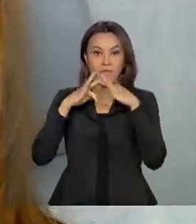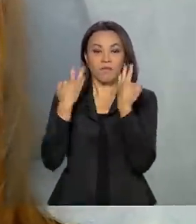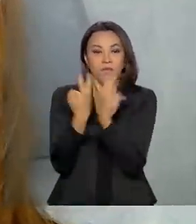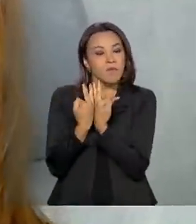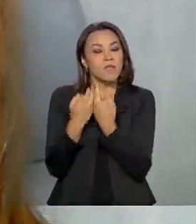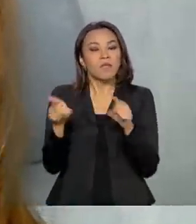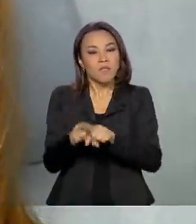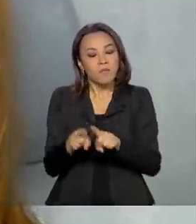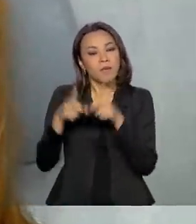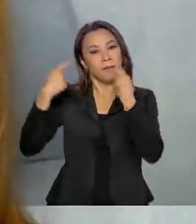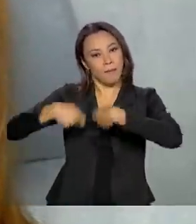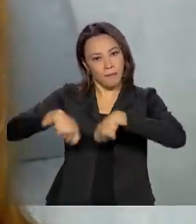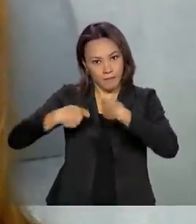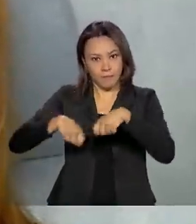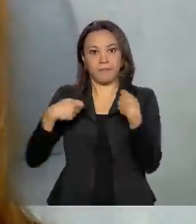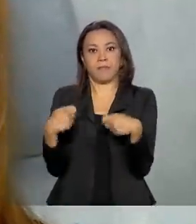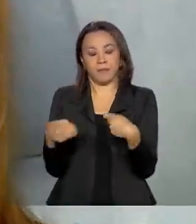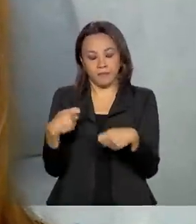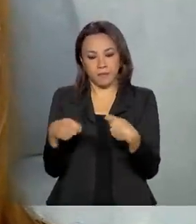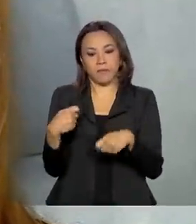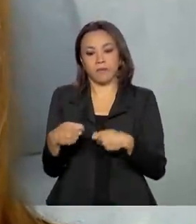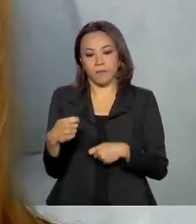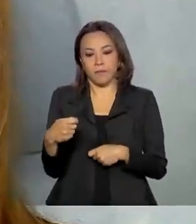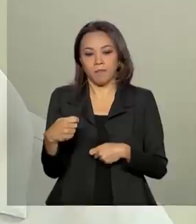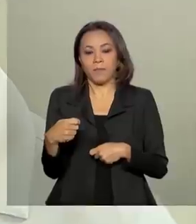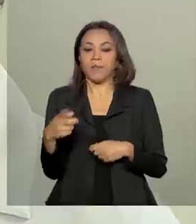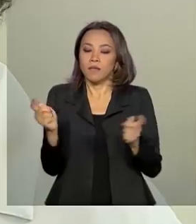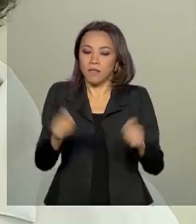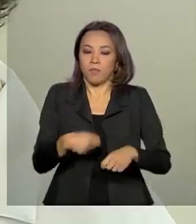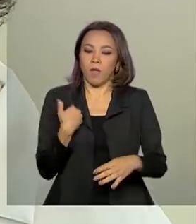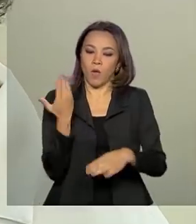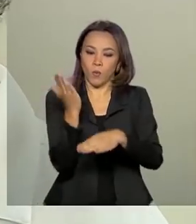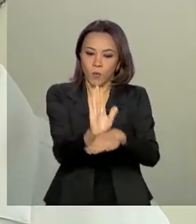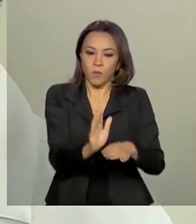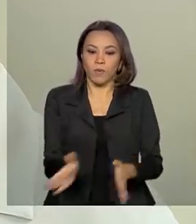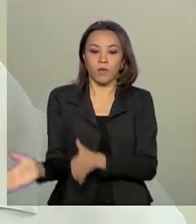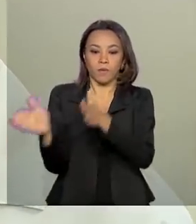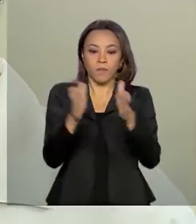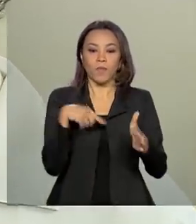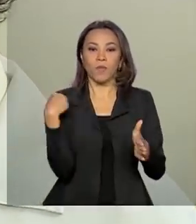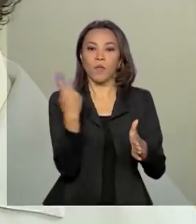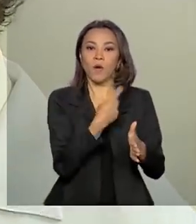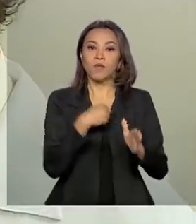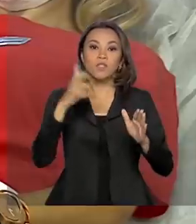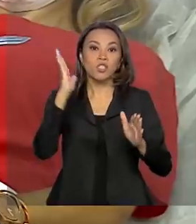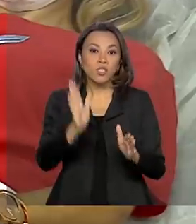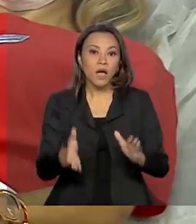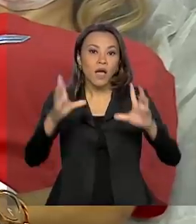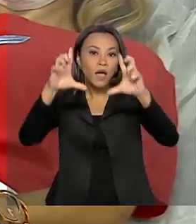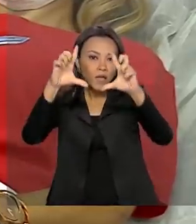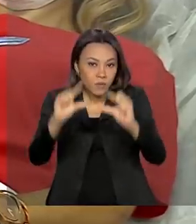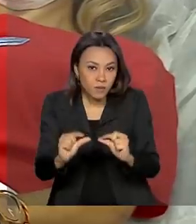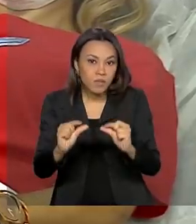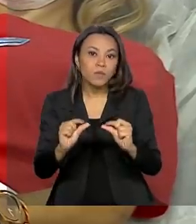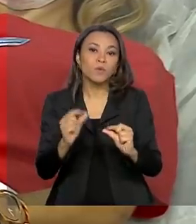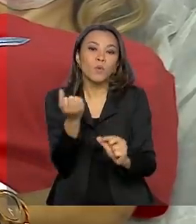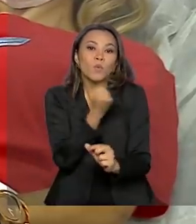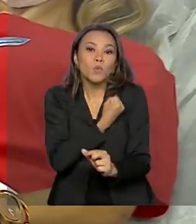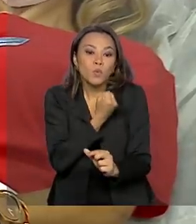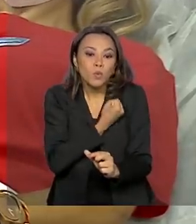e teve como suprim, entendeu? Nós diminuímos o número de pessoas